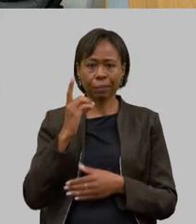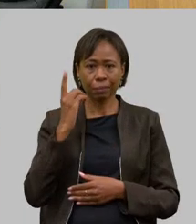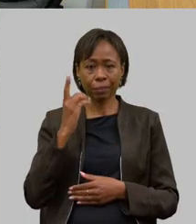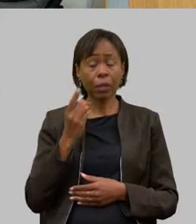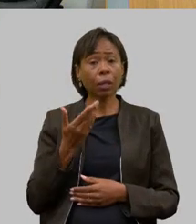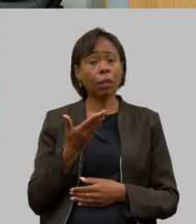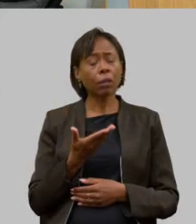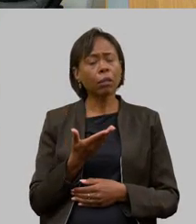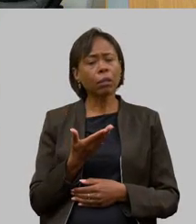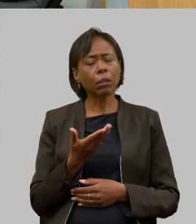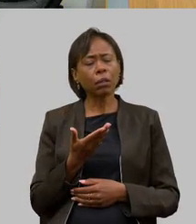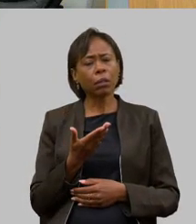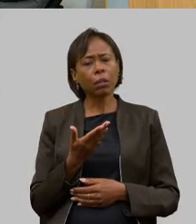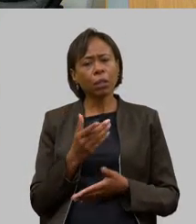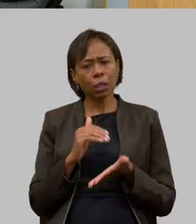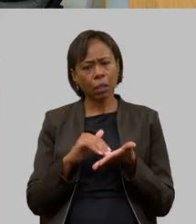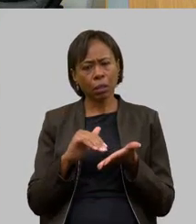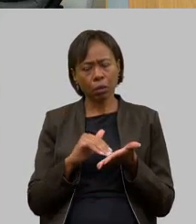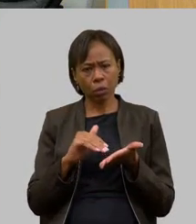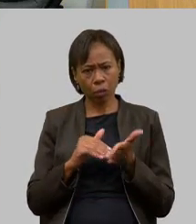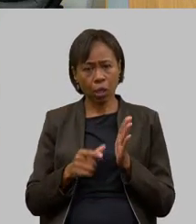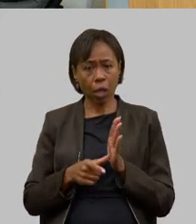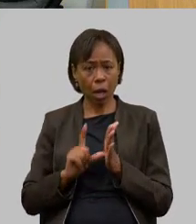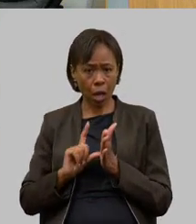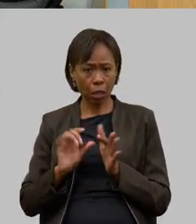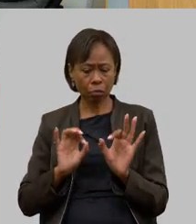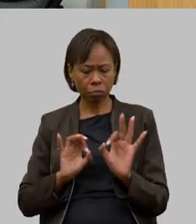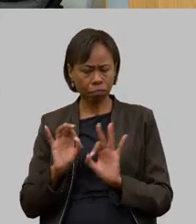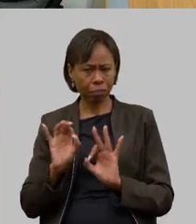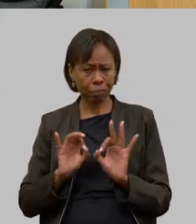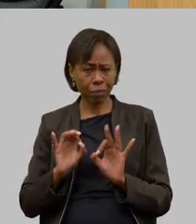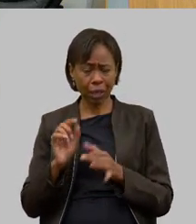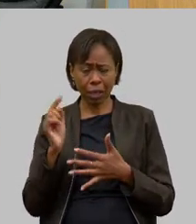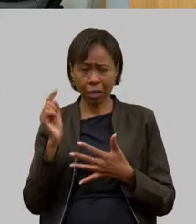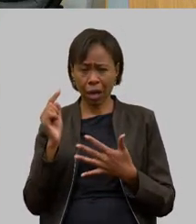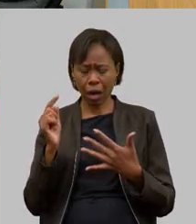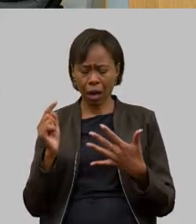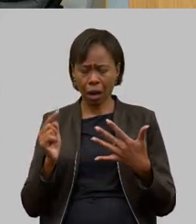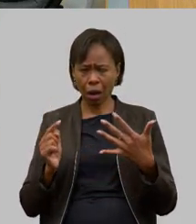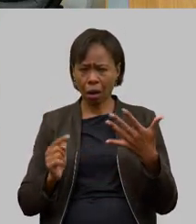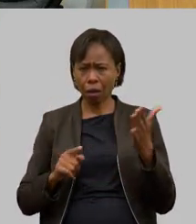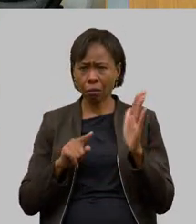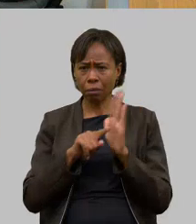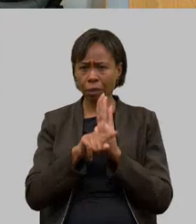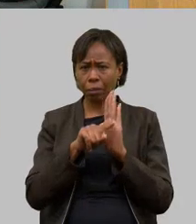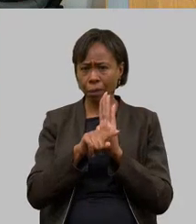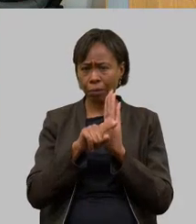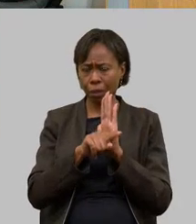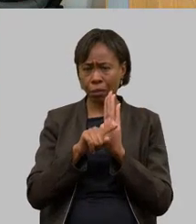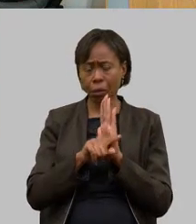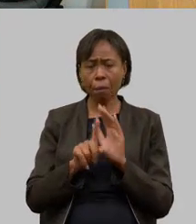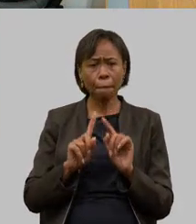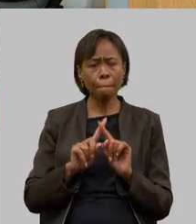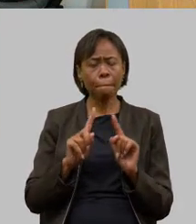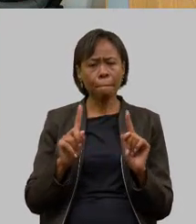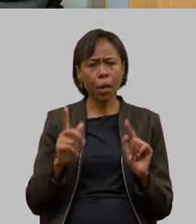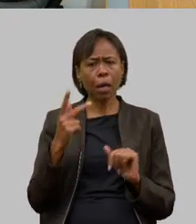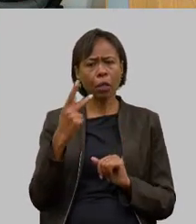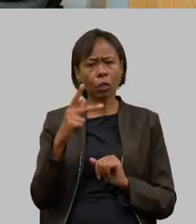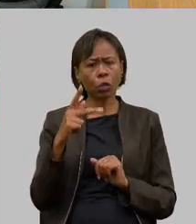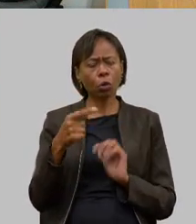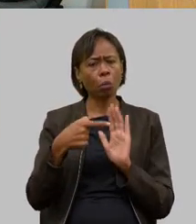secretário eu tinha elaborado aqui uma porção de questões aqui para o senhor mas durante a sua